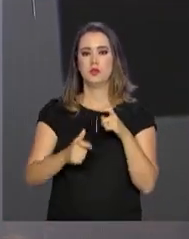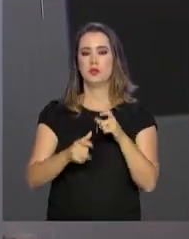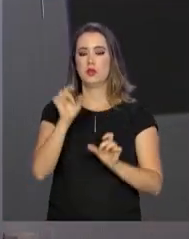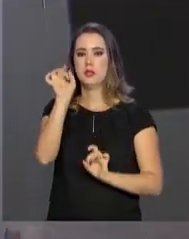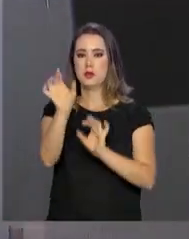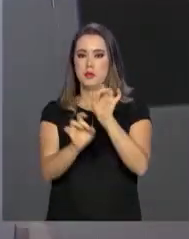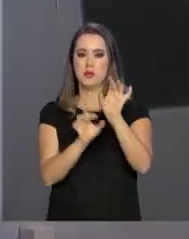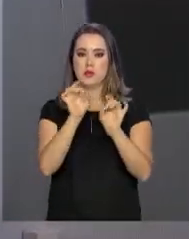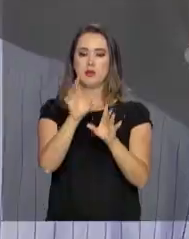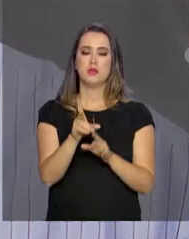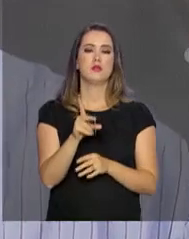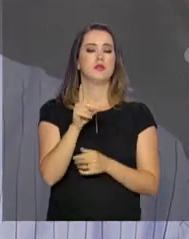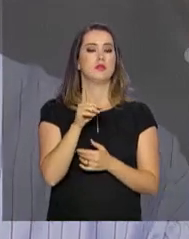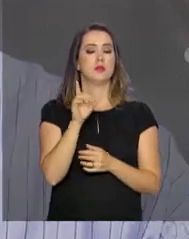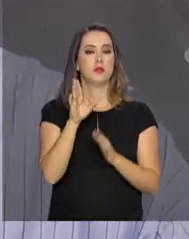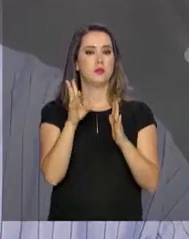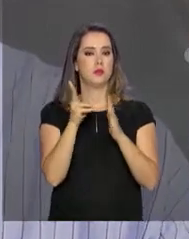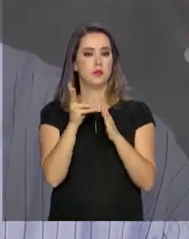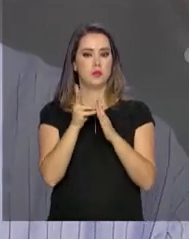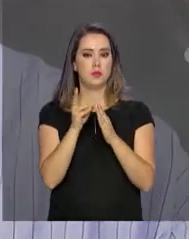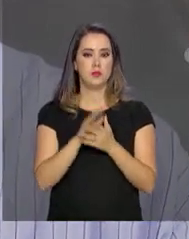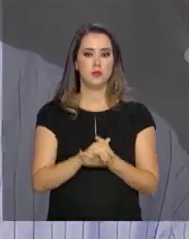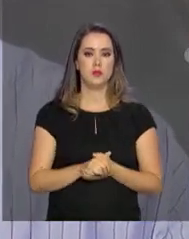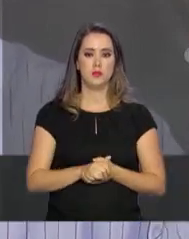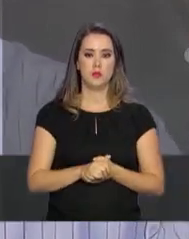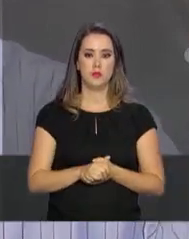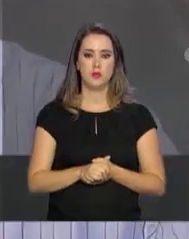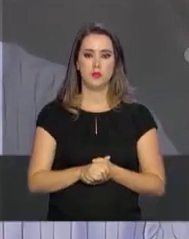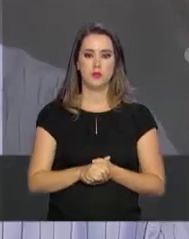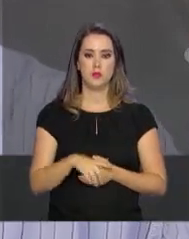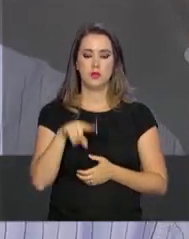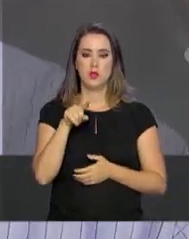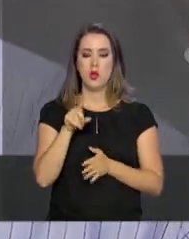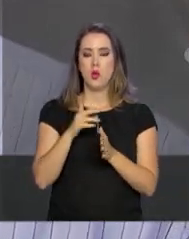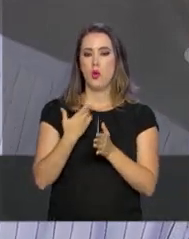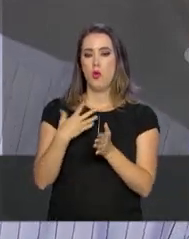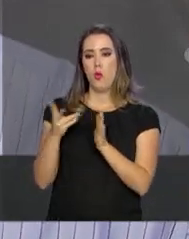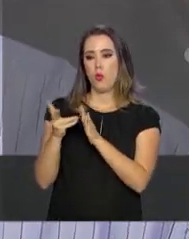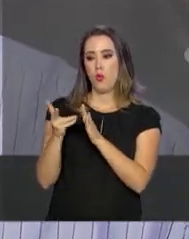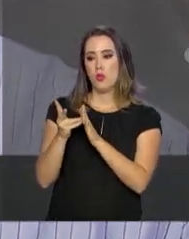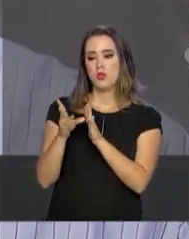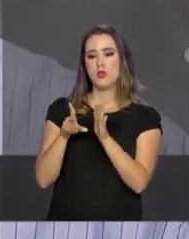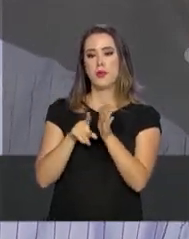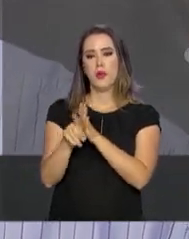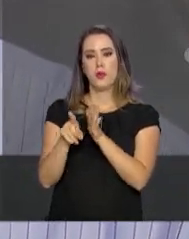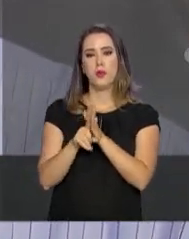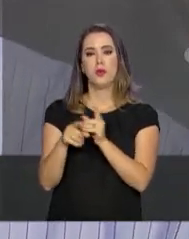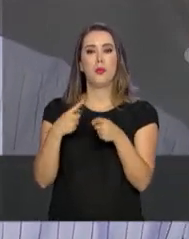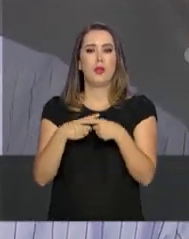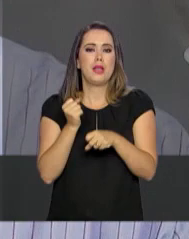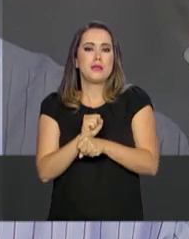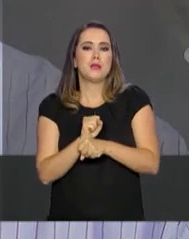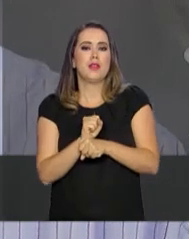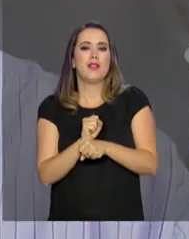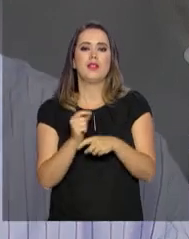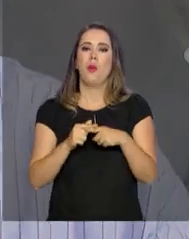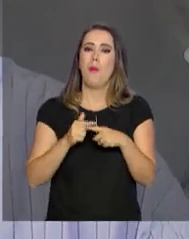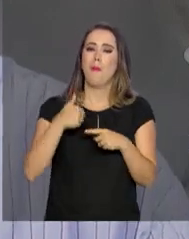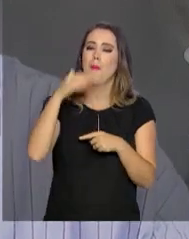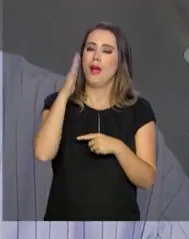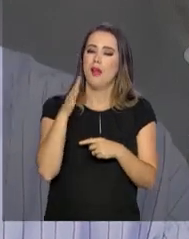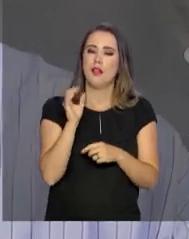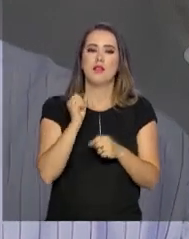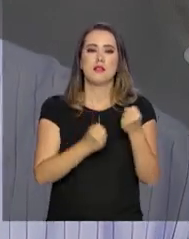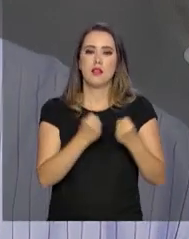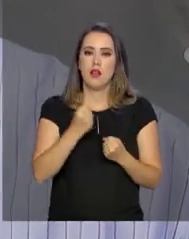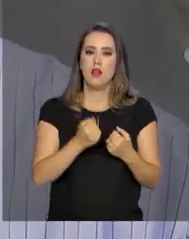indígenas, os de 6. Hoje, os indígenas, às vezes, eles questionam muito o tempo de espera. Então, com mais um veículo, isso vai facilitar